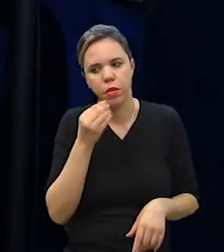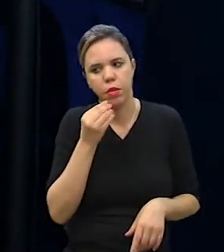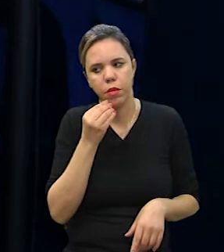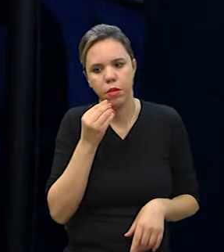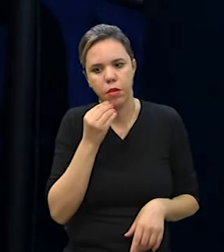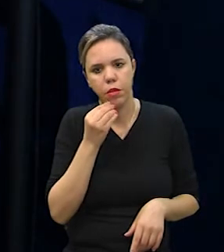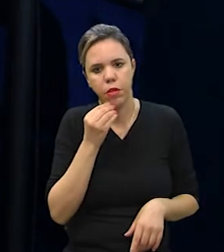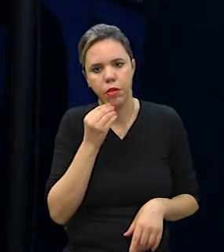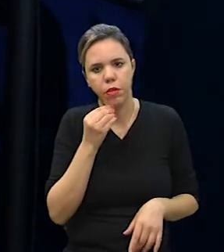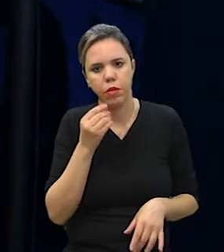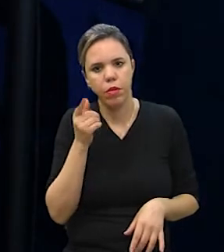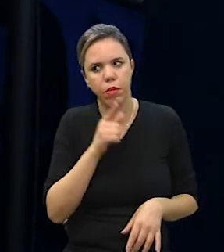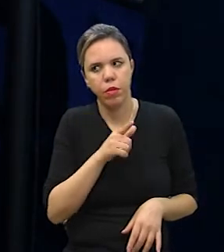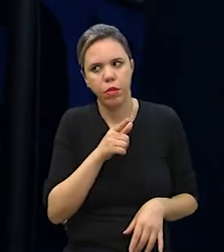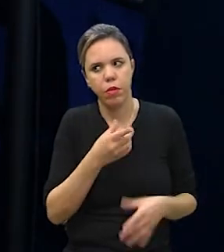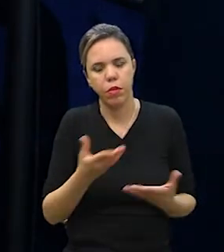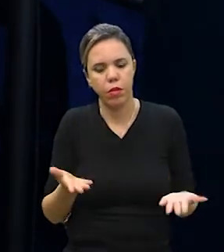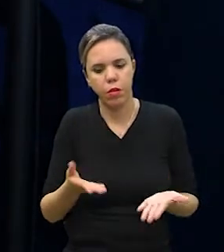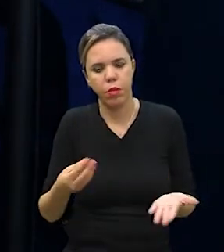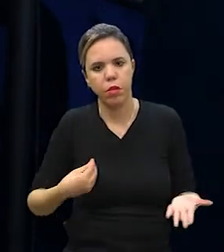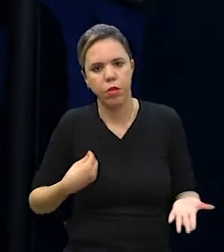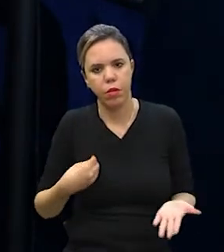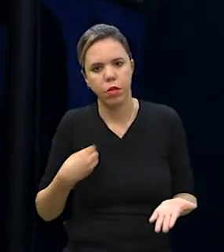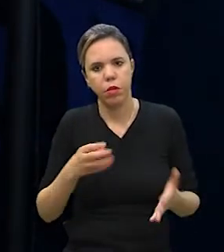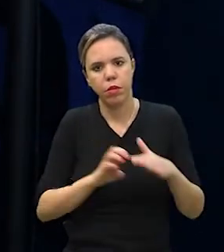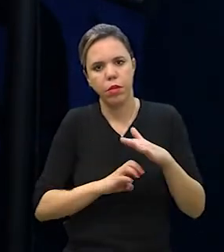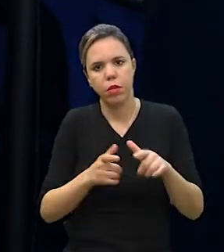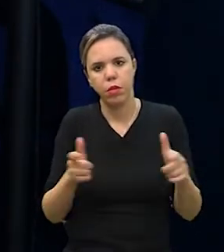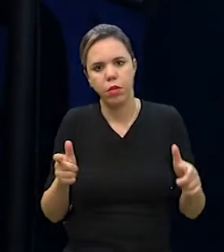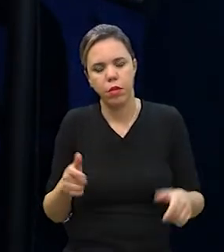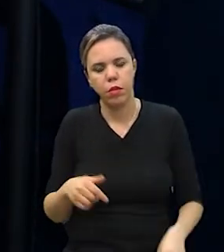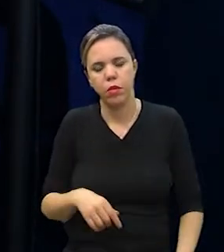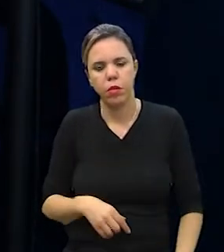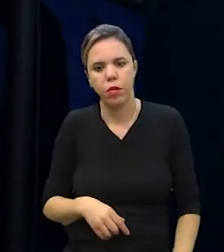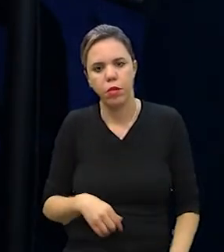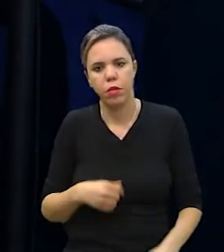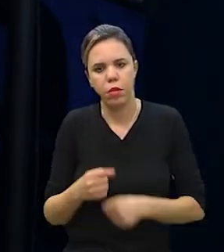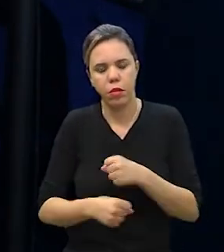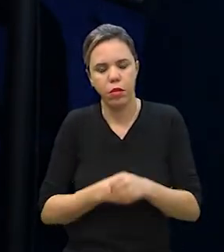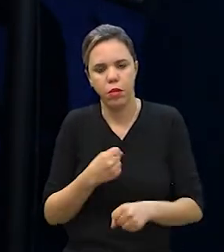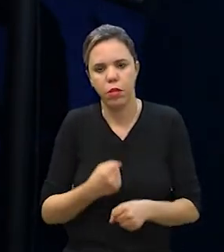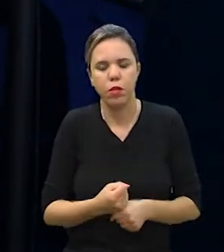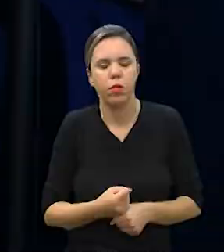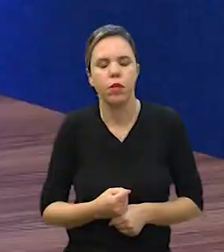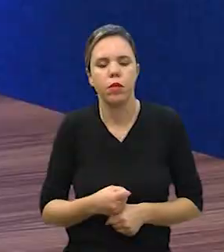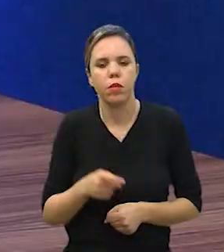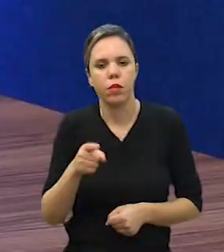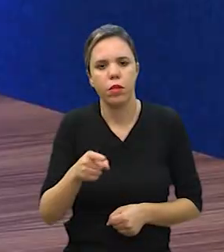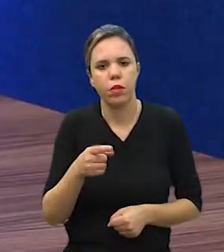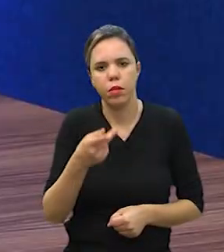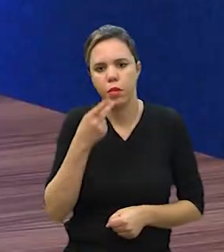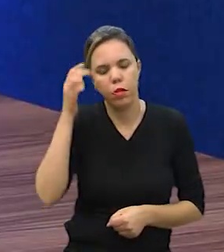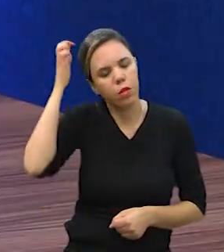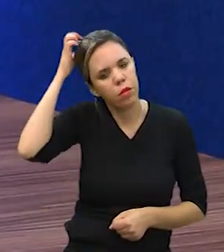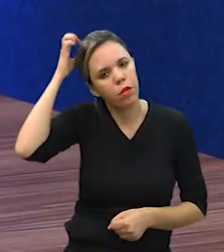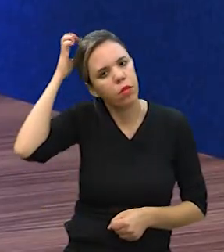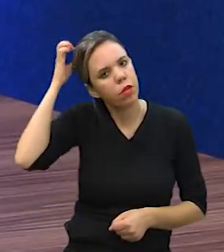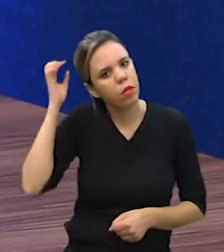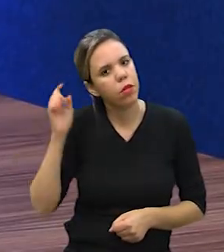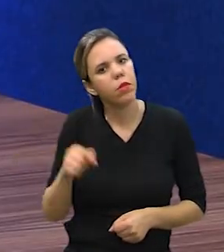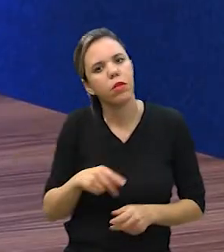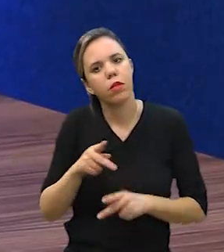gente viu aquela oportunidade, agarrou, e estamos aqui com a nossa empresa crescendo cada vez mais a cada ano. Quando vocês